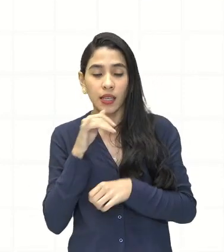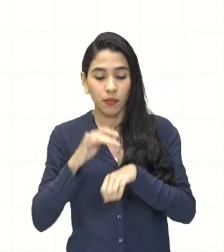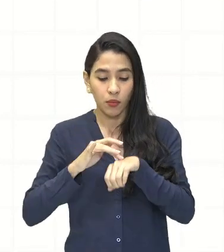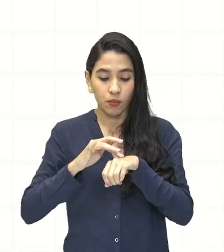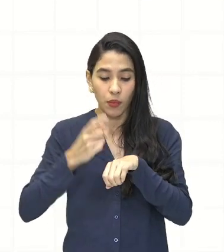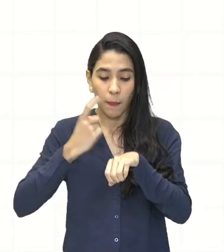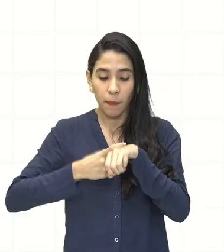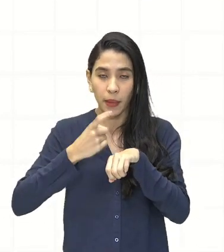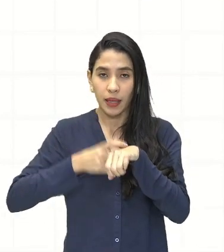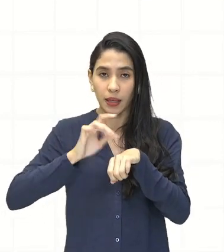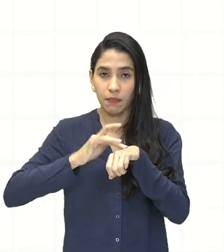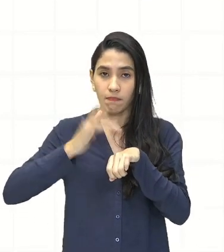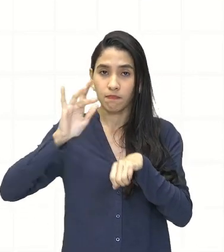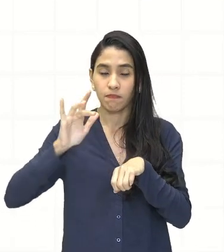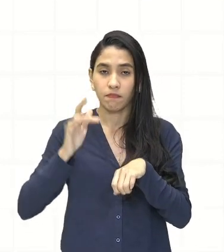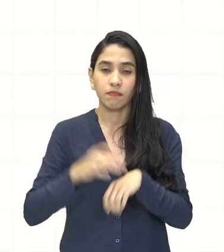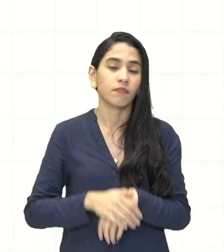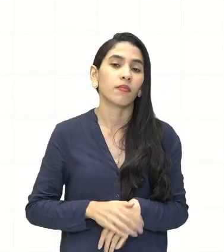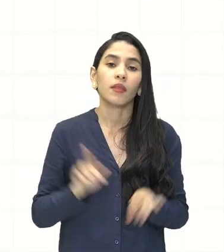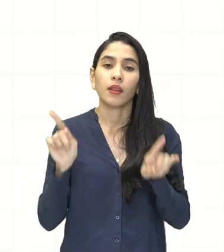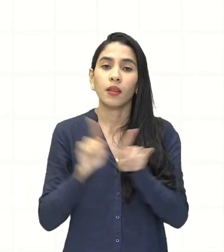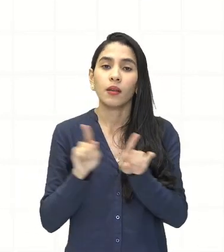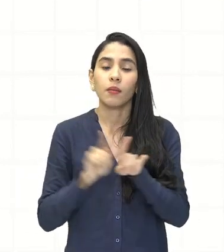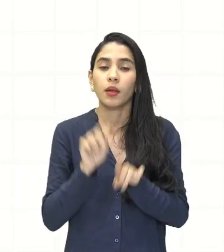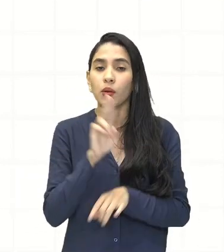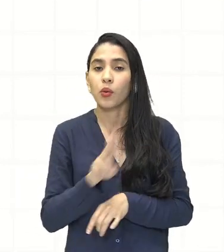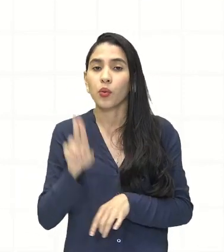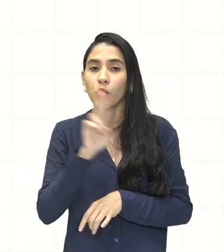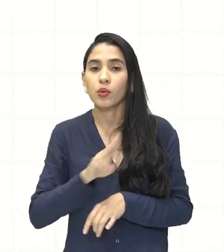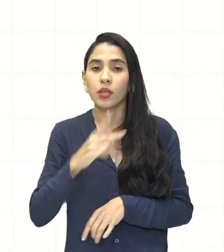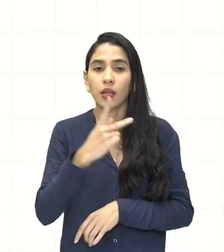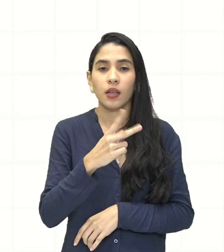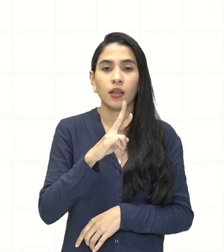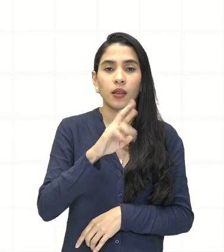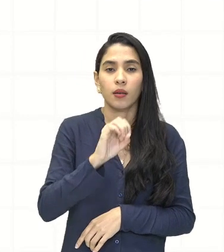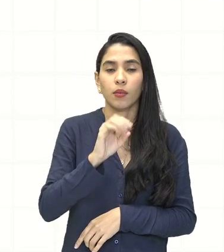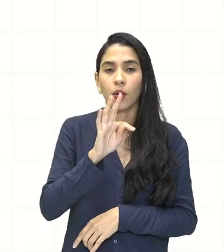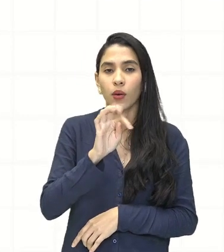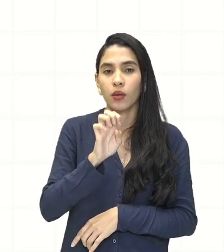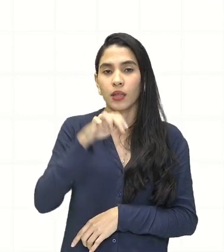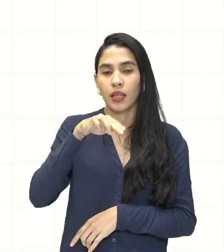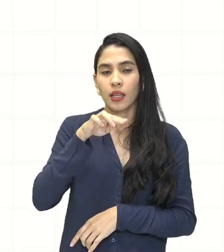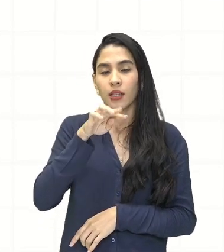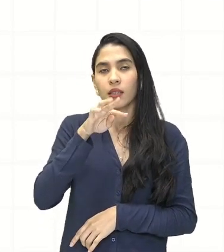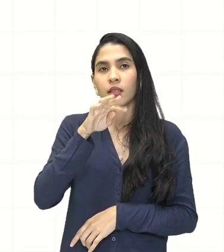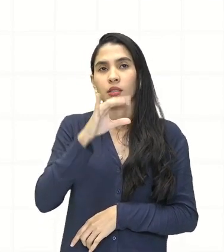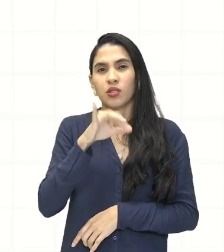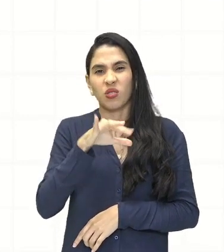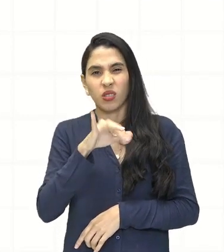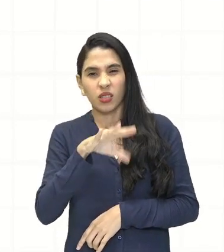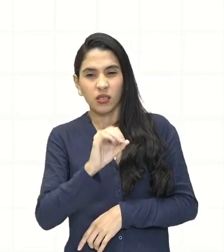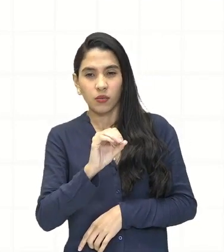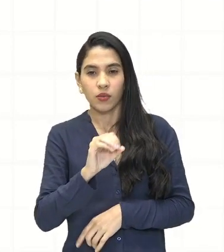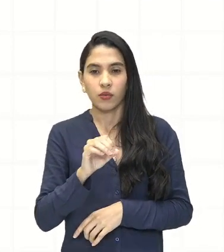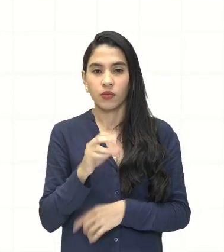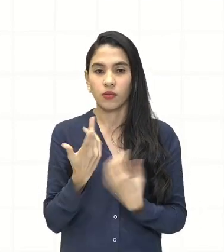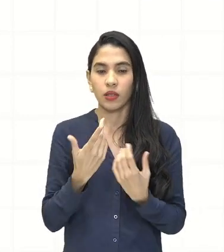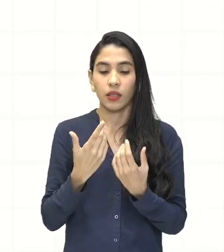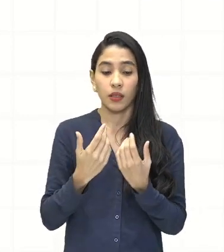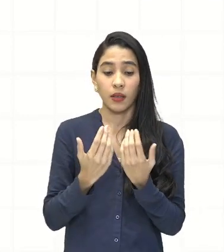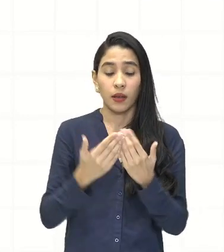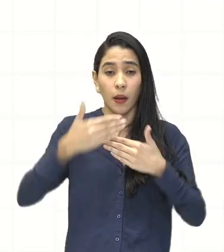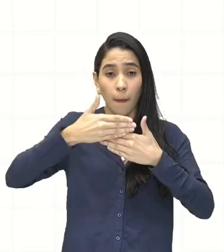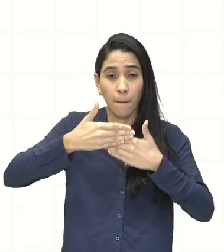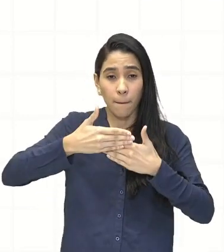Vão começar também a utilizar o protecionismo. O que seria isso? Vão proteger a barreira